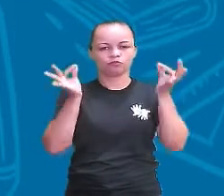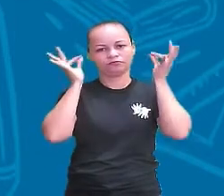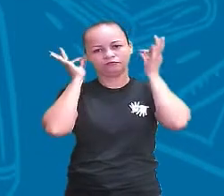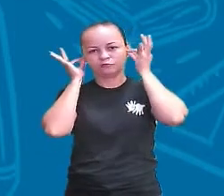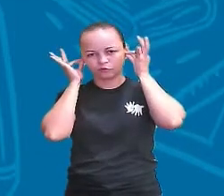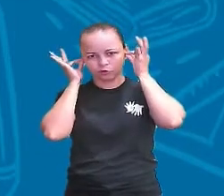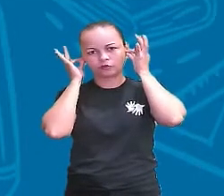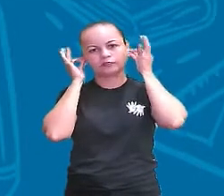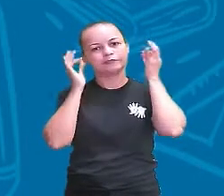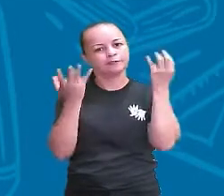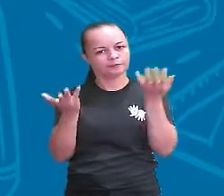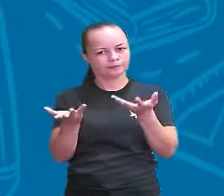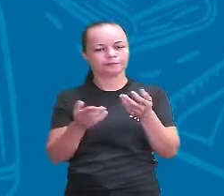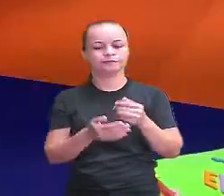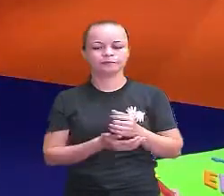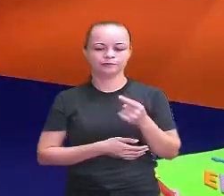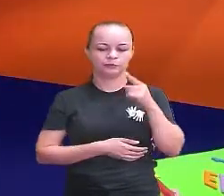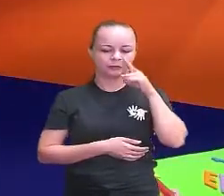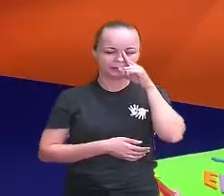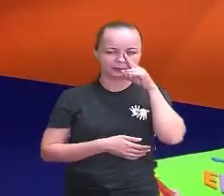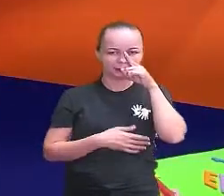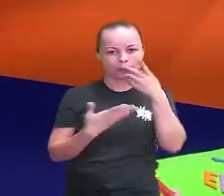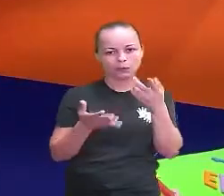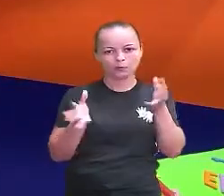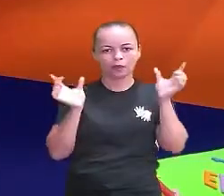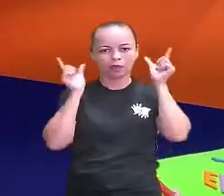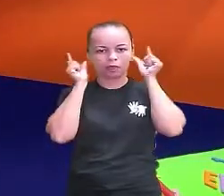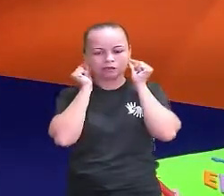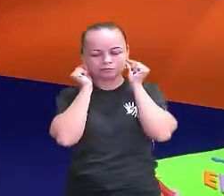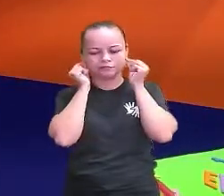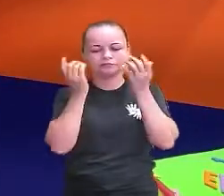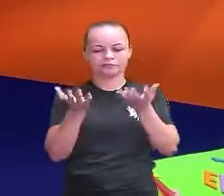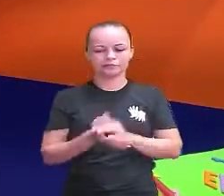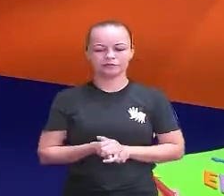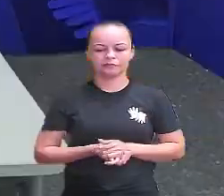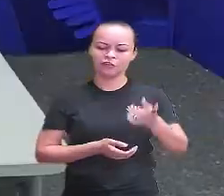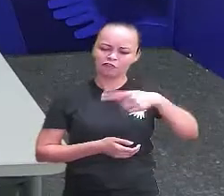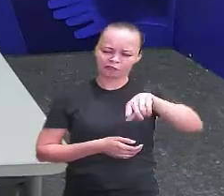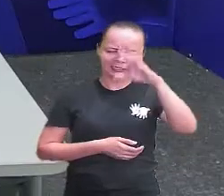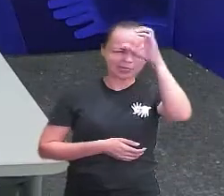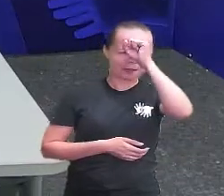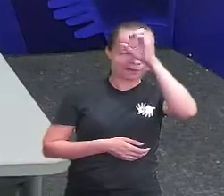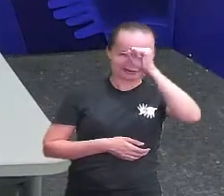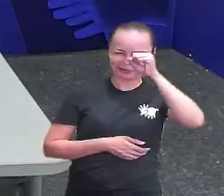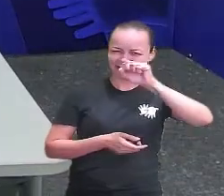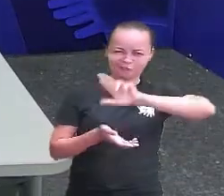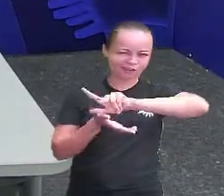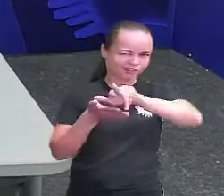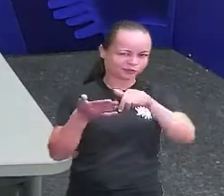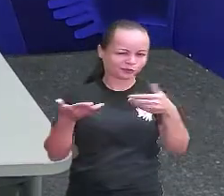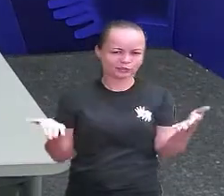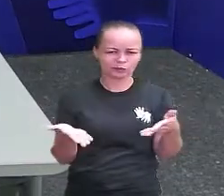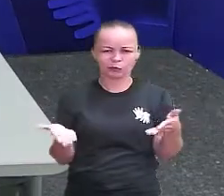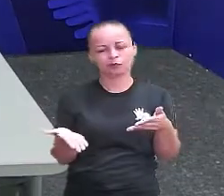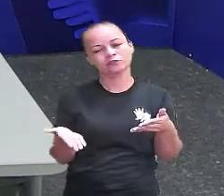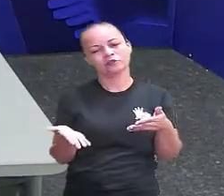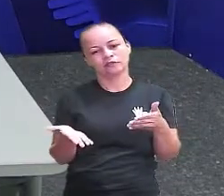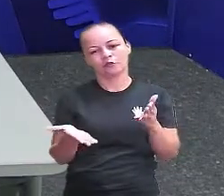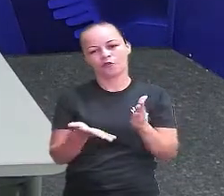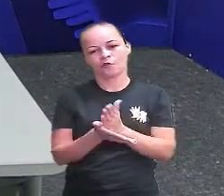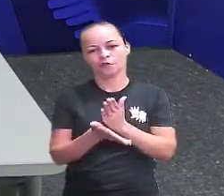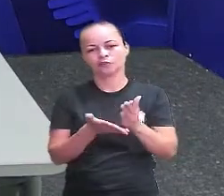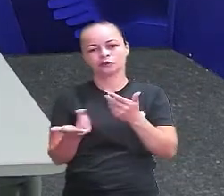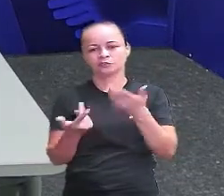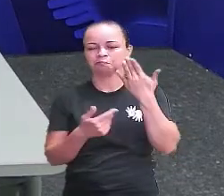porque a gente aprendeu coisas novas, né? Vocês sabiam algumas coisas sobre hoje? Eu, tem coisa que eu não sabia, né? E eu aprendi também